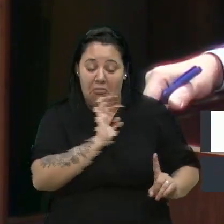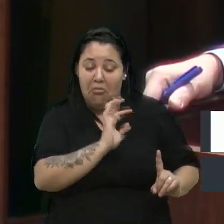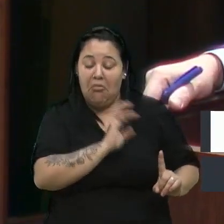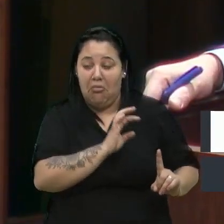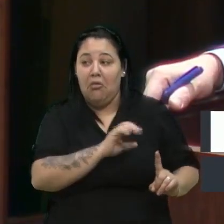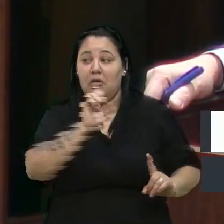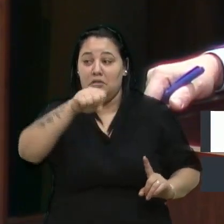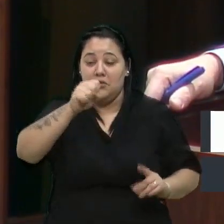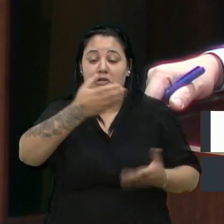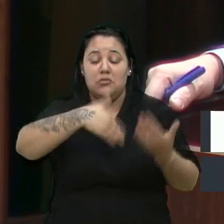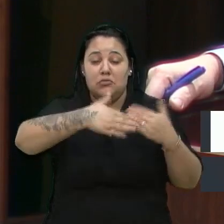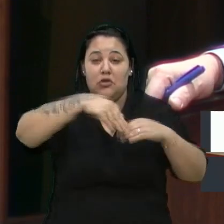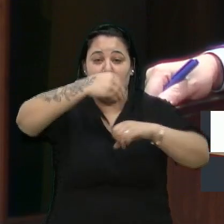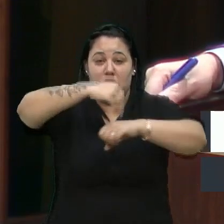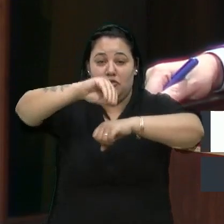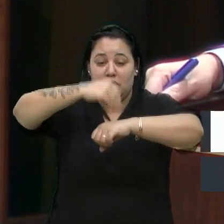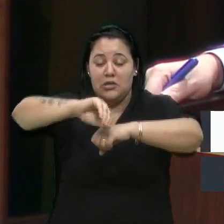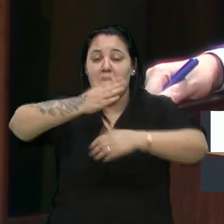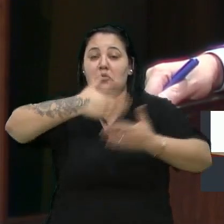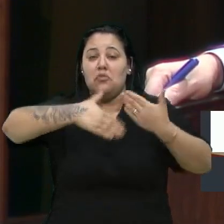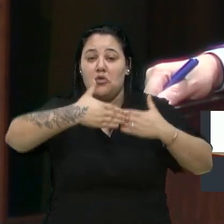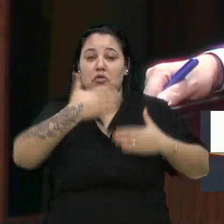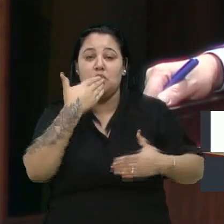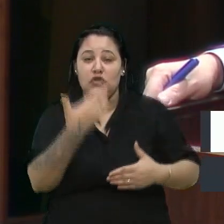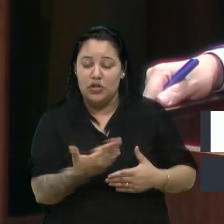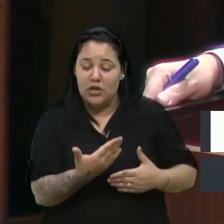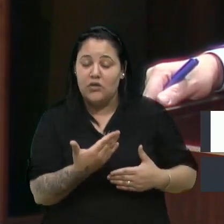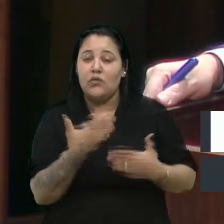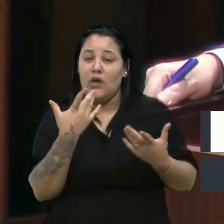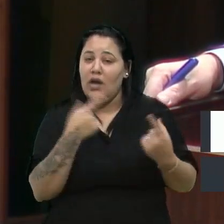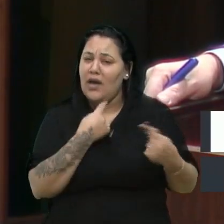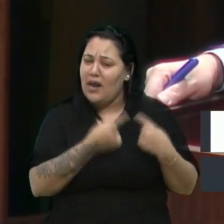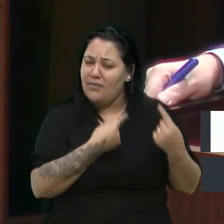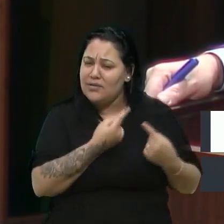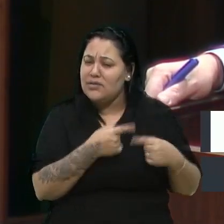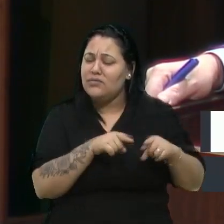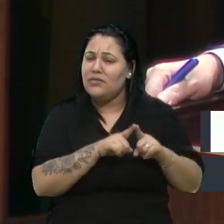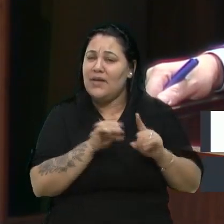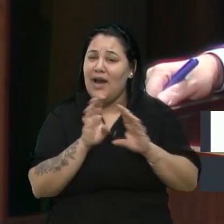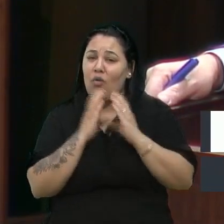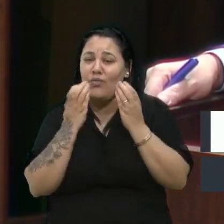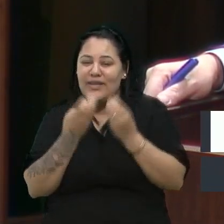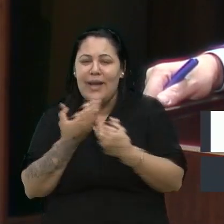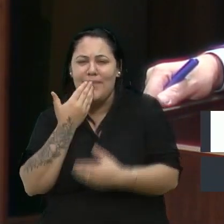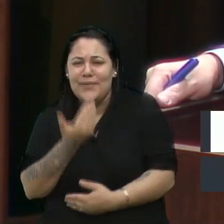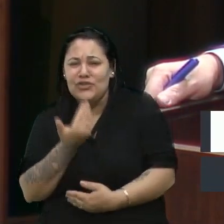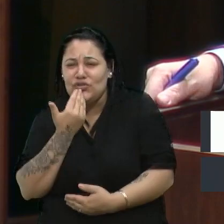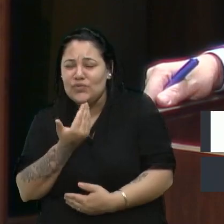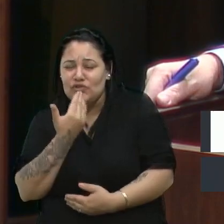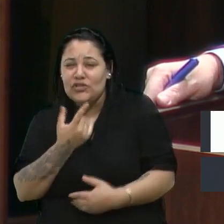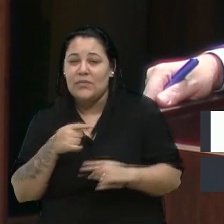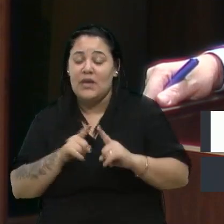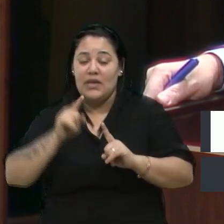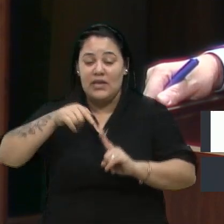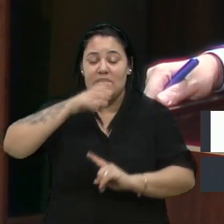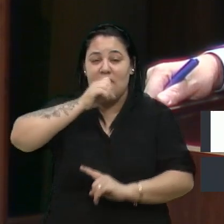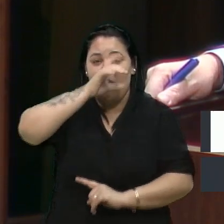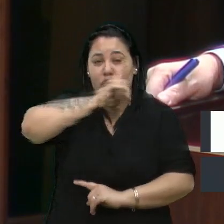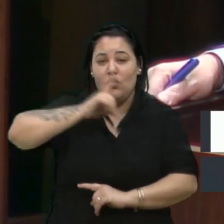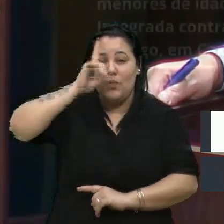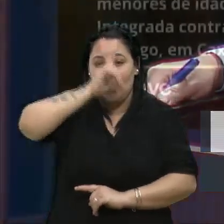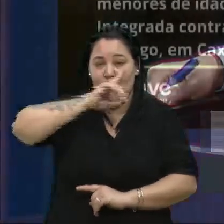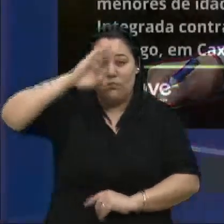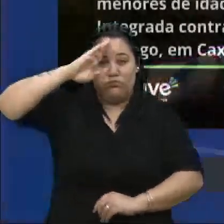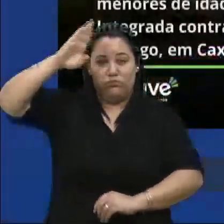indicações, todos esses pedidos, o clamor daquela comunidade. E este final de semana, a Guarda